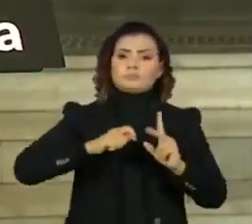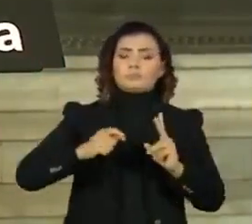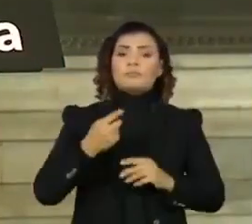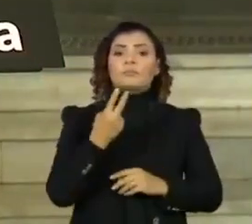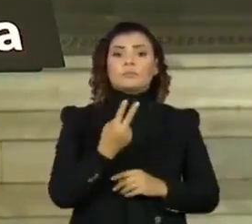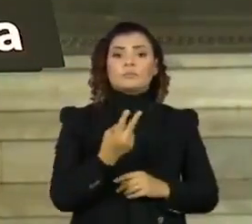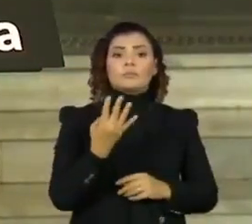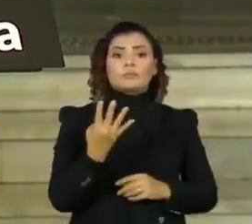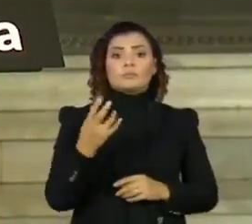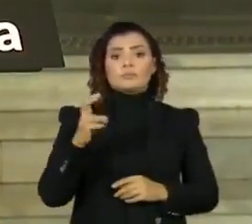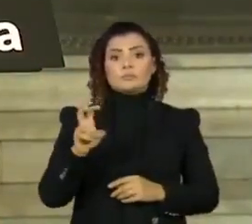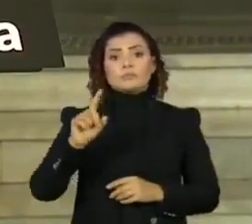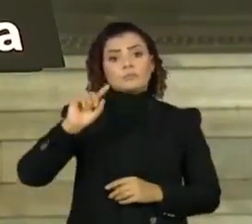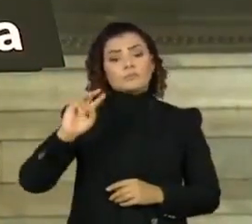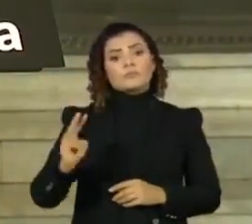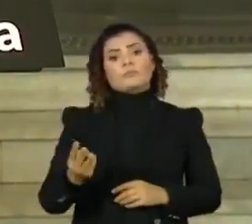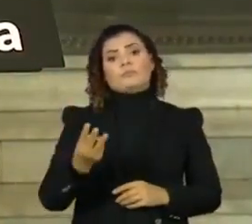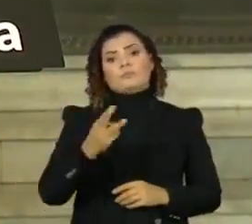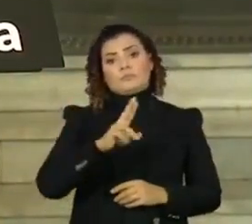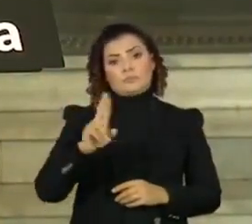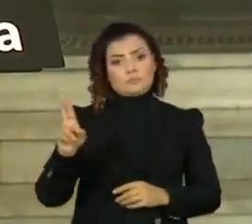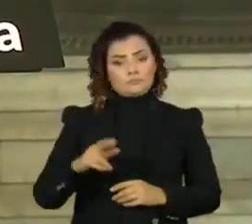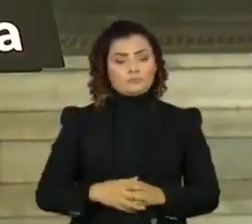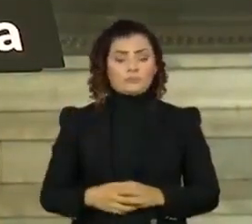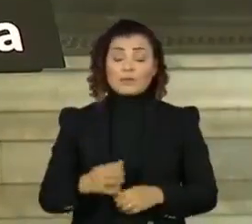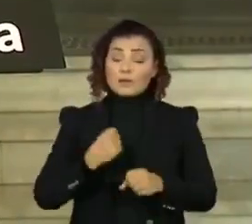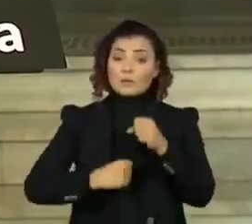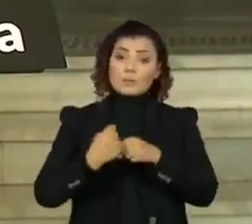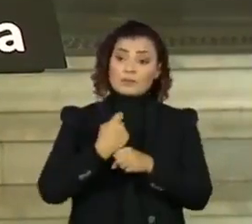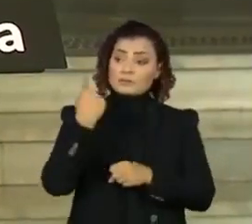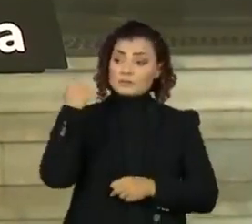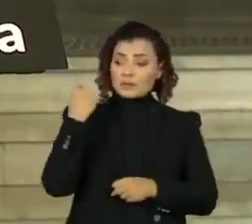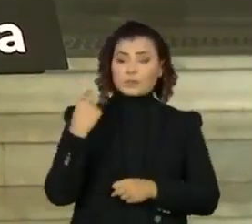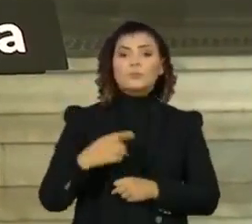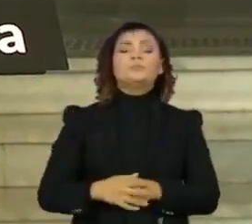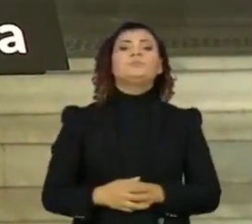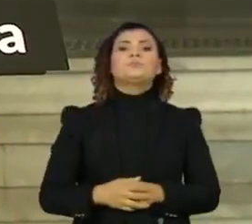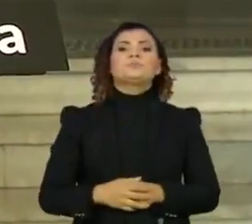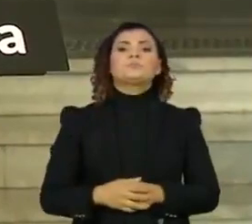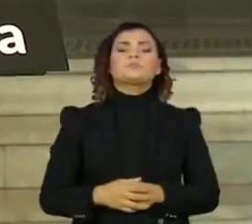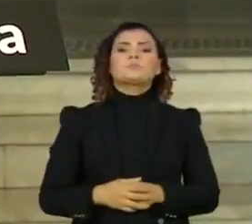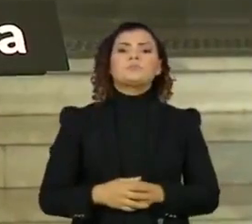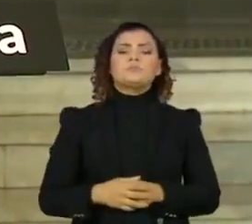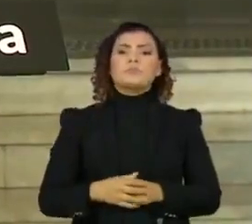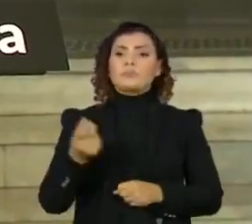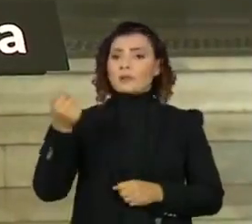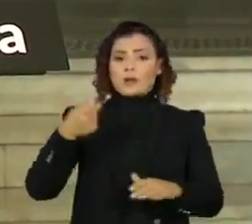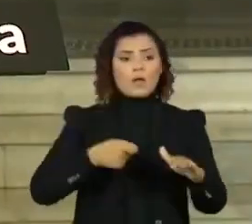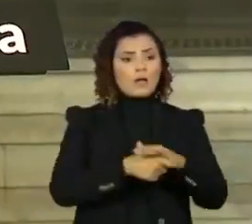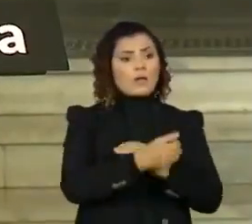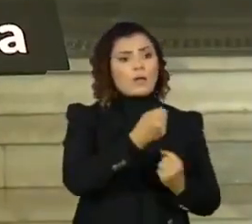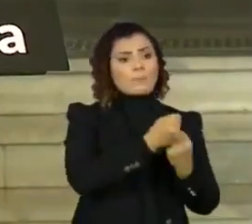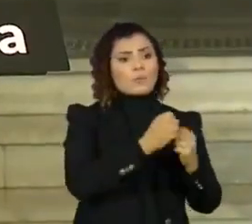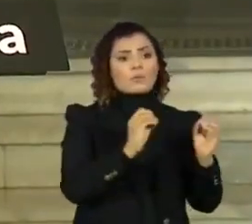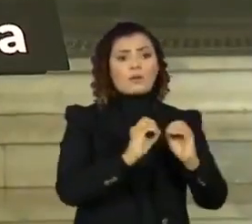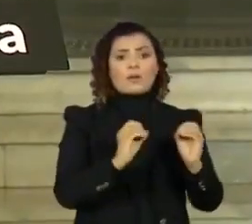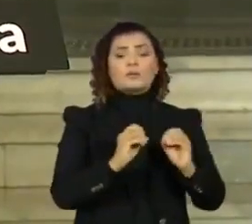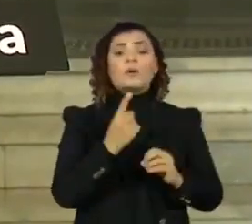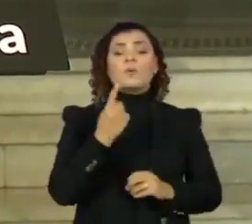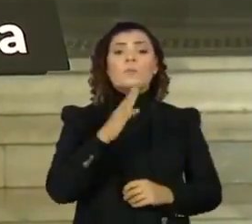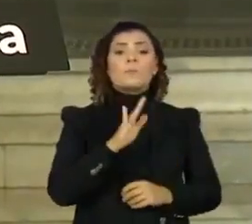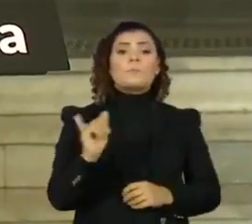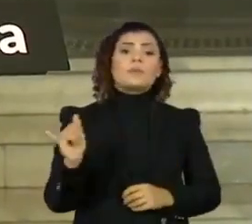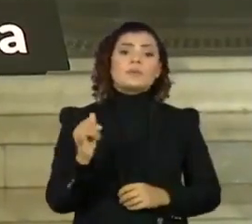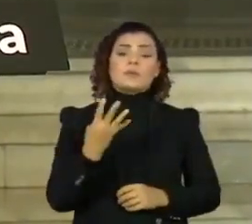245 milhões de reais. No ano passado, esse não aporte financeiro foi de 1 bilhão e 400